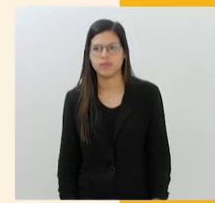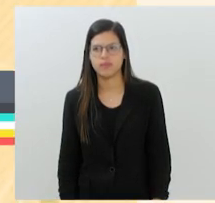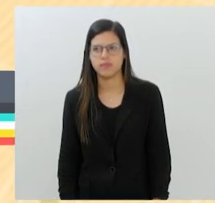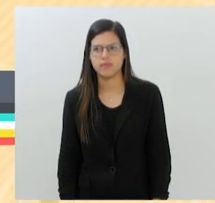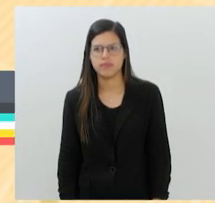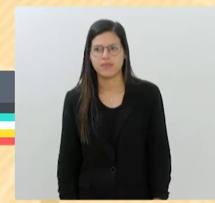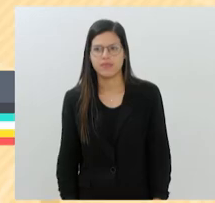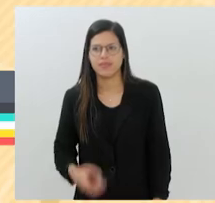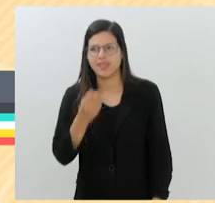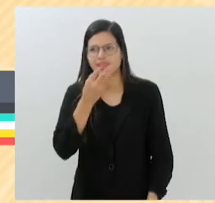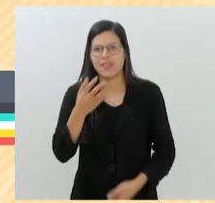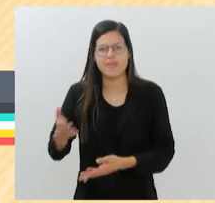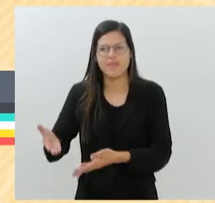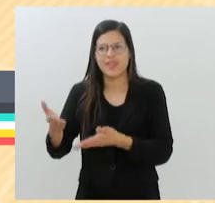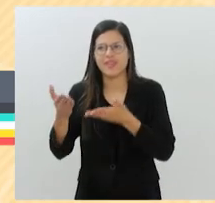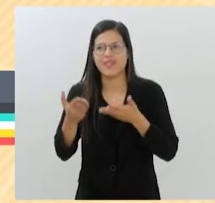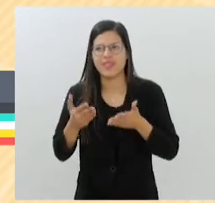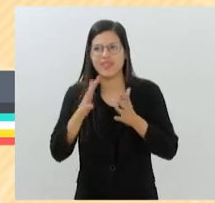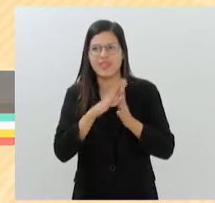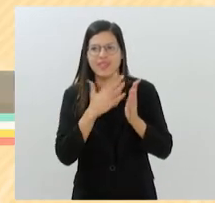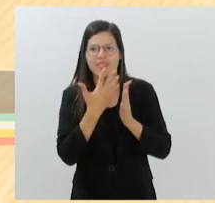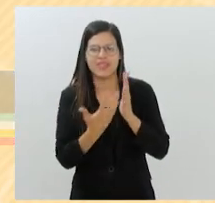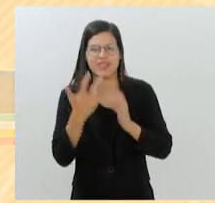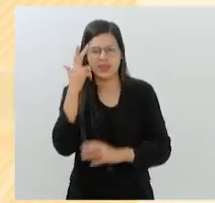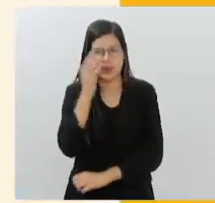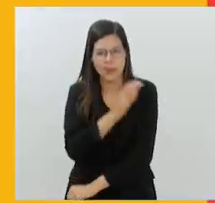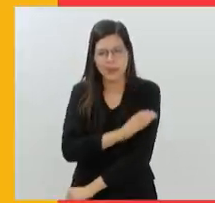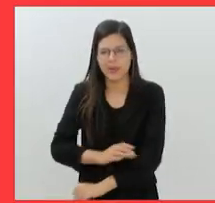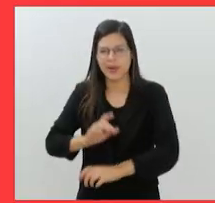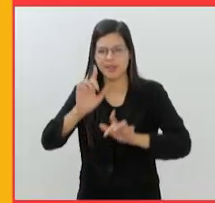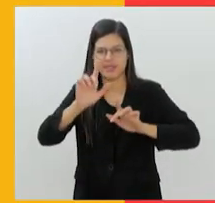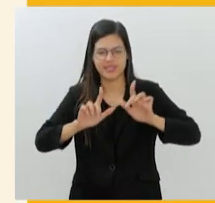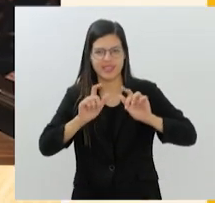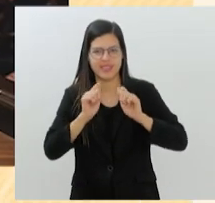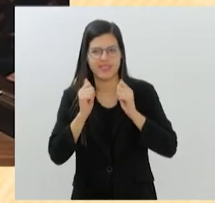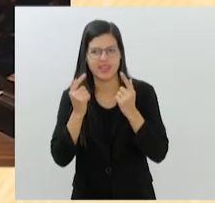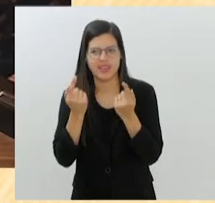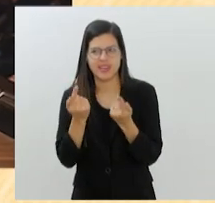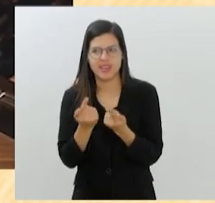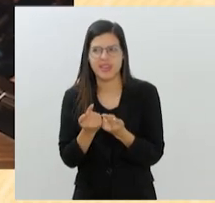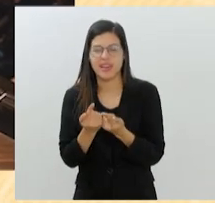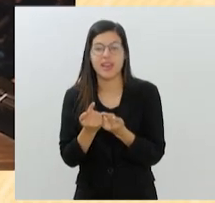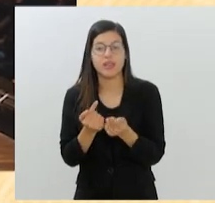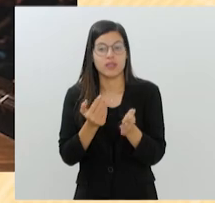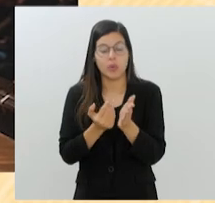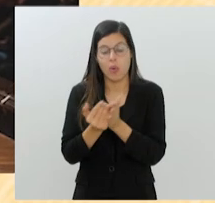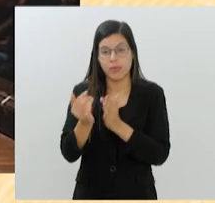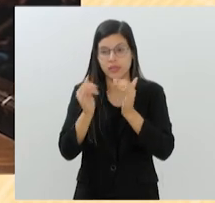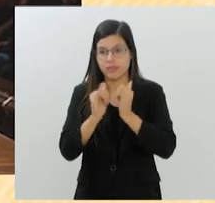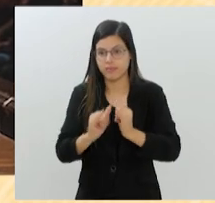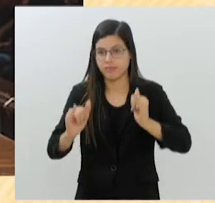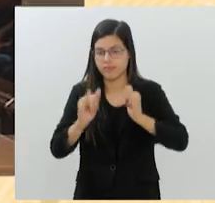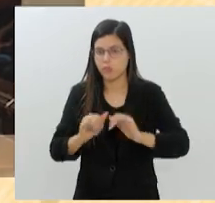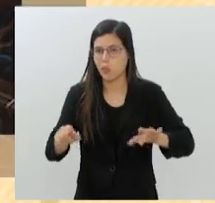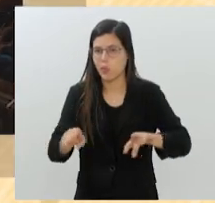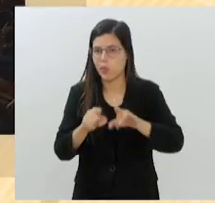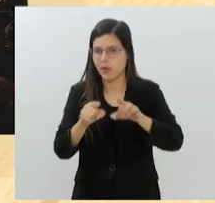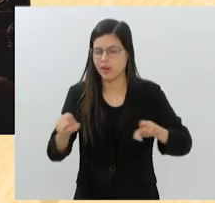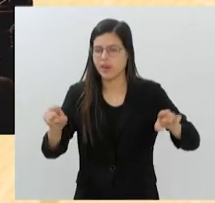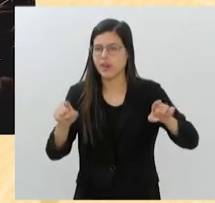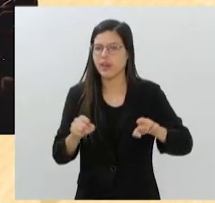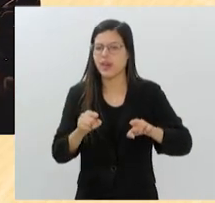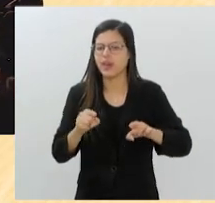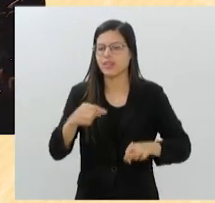Bem-vindos a mais uma Agenda Cultural da TV Alerje. Abrimos essa edição com a Orquestra Sinfônica